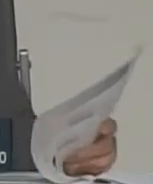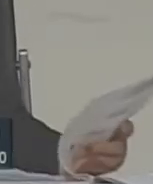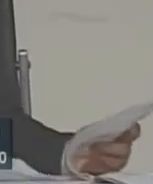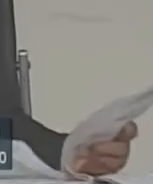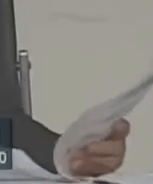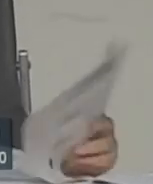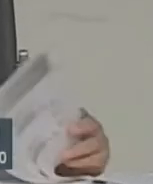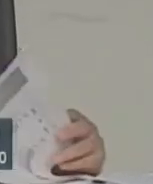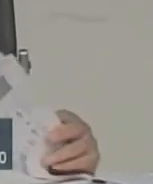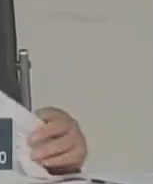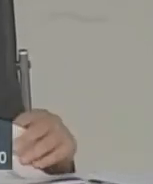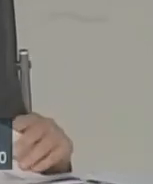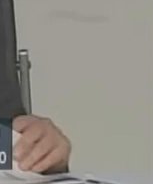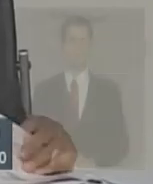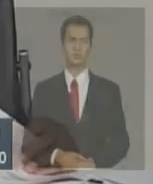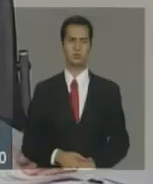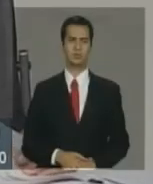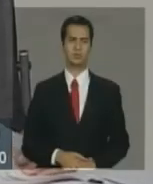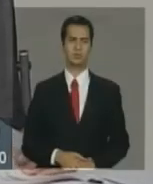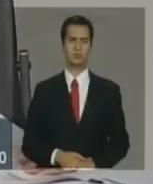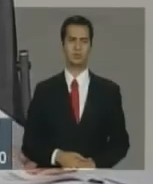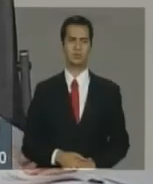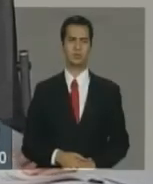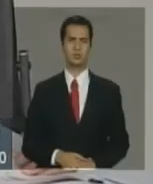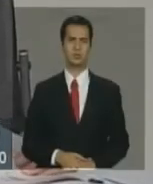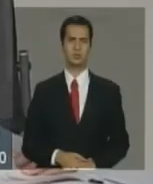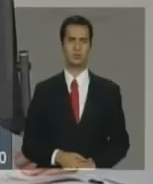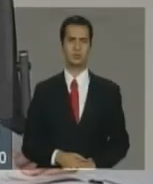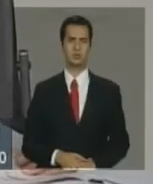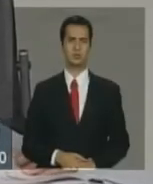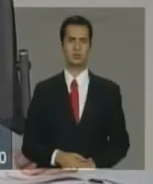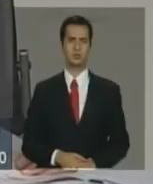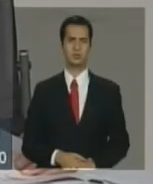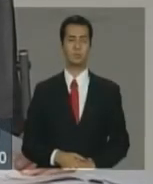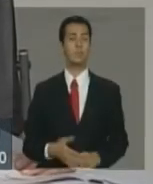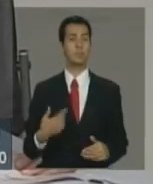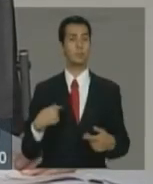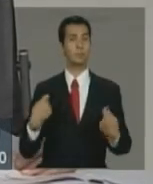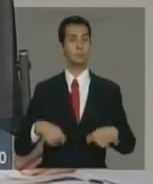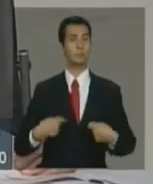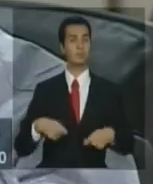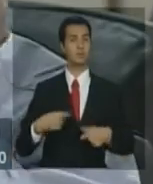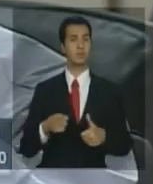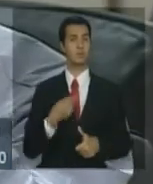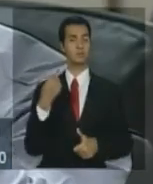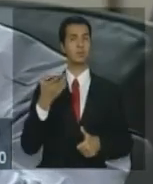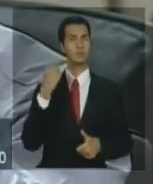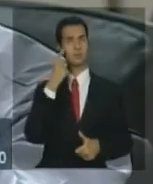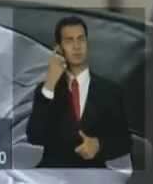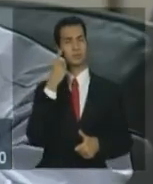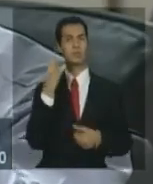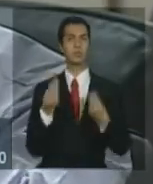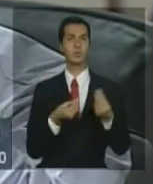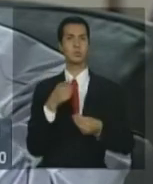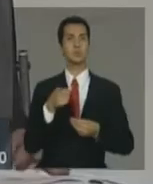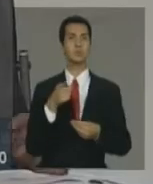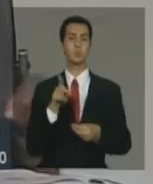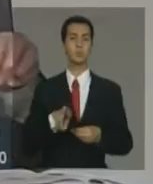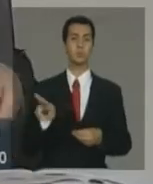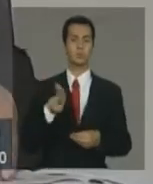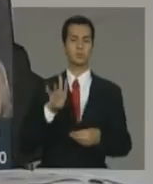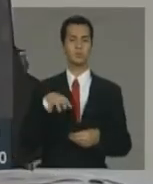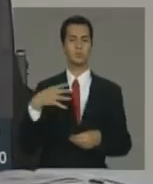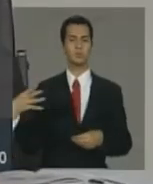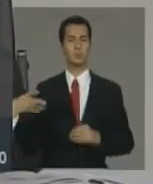que nós revisamos... Sim, mas primeiro eu quero entender se ele está usando o do Tesouro... Não, estou usando o vocês. do Tesouro. Então, primeiro,